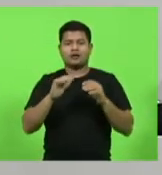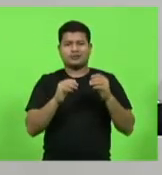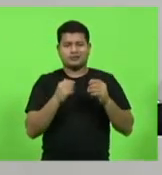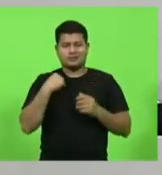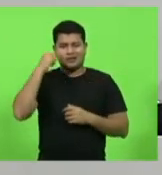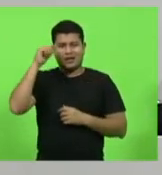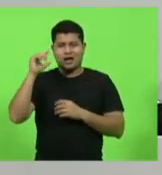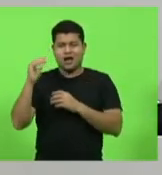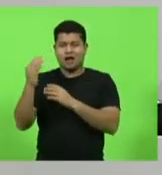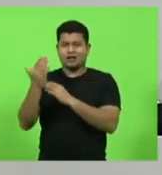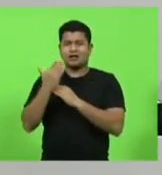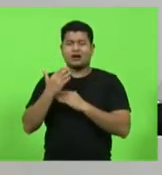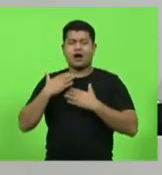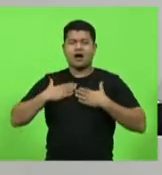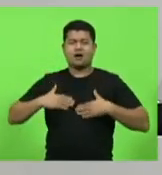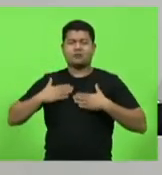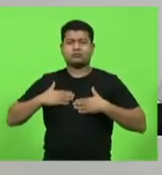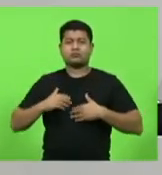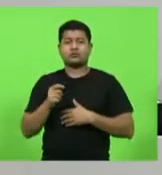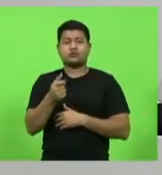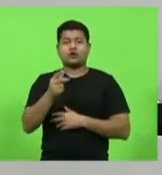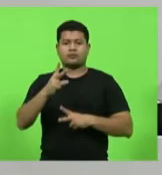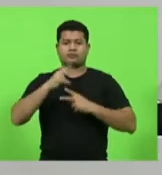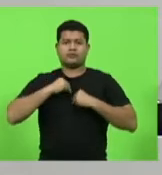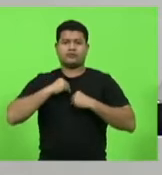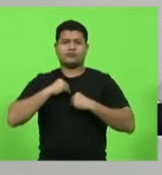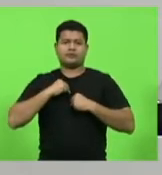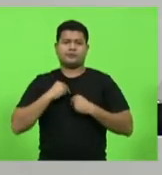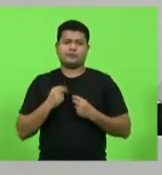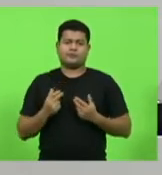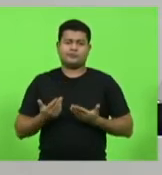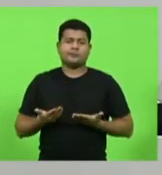também. Aqueles que merecem o castigo devem recebê-lo.